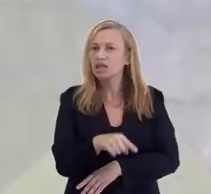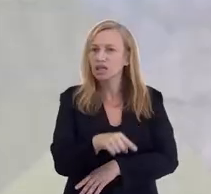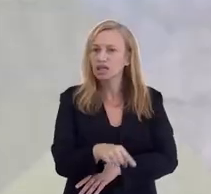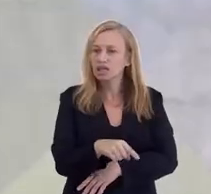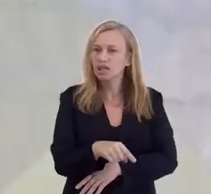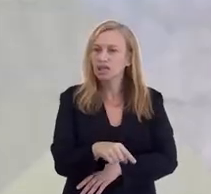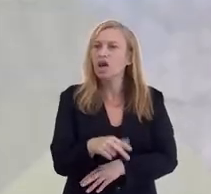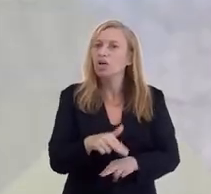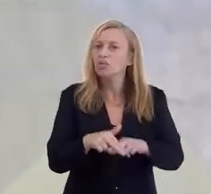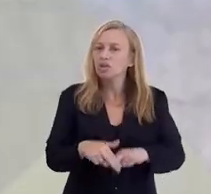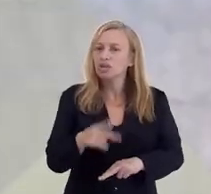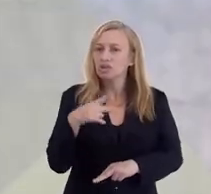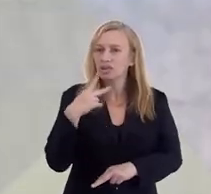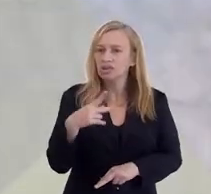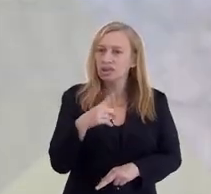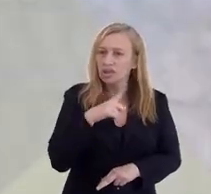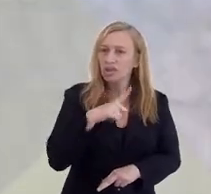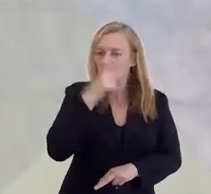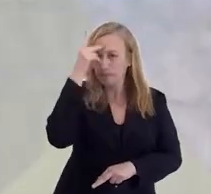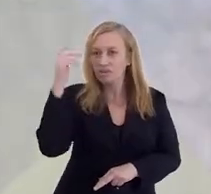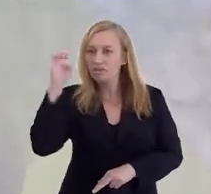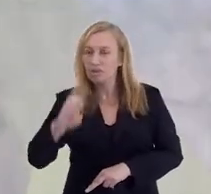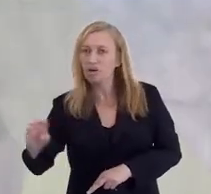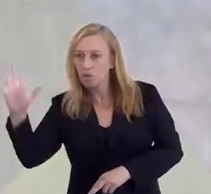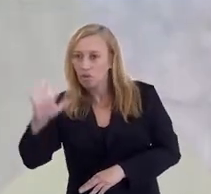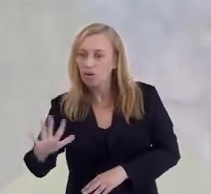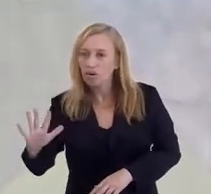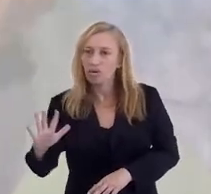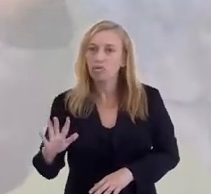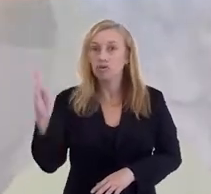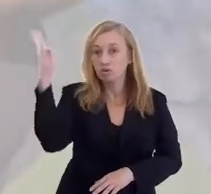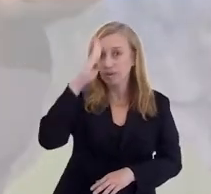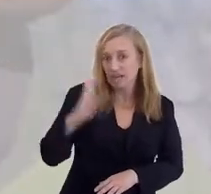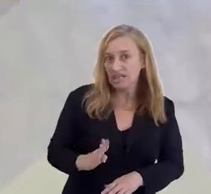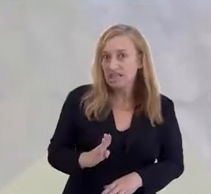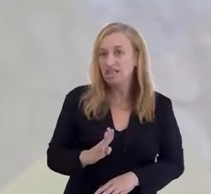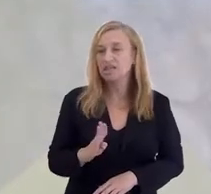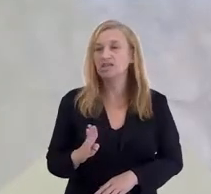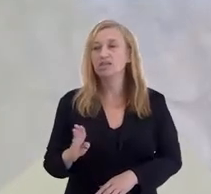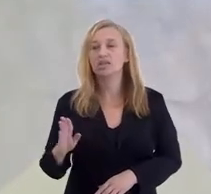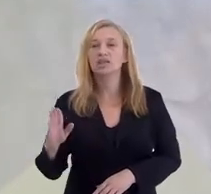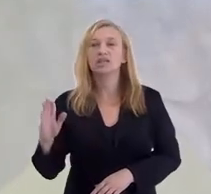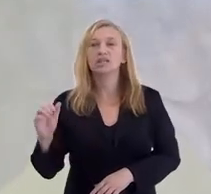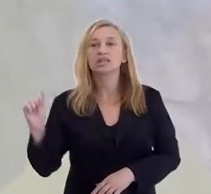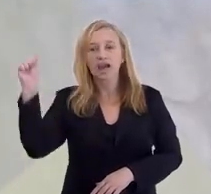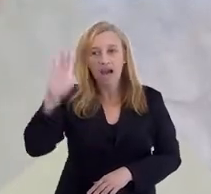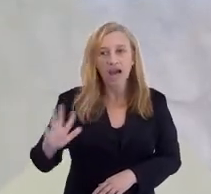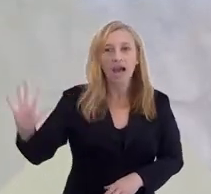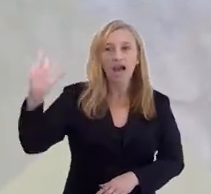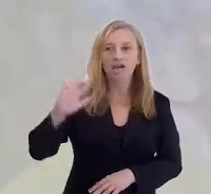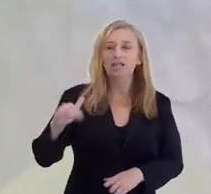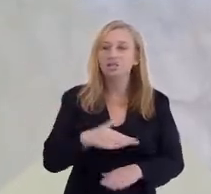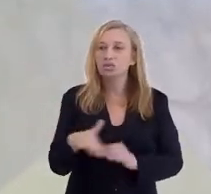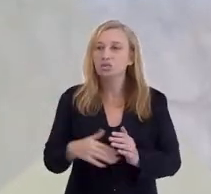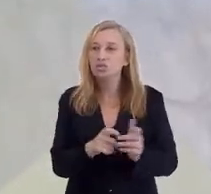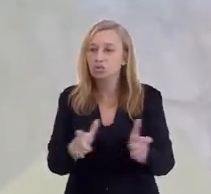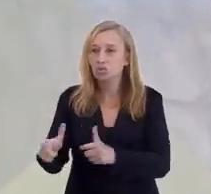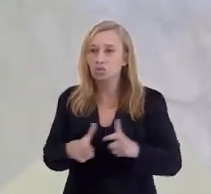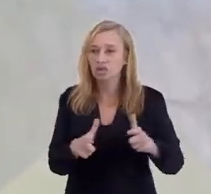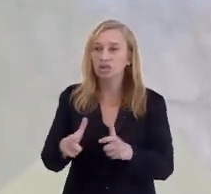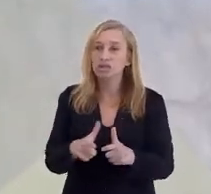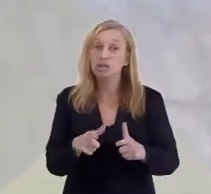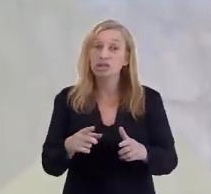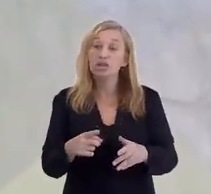vieram ali. As pessoas que estavam ali vieram, por isso que ali tinha gente da Europa passeando, do Brasil,